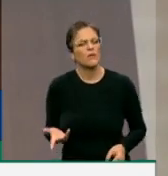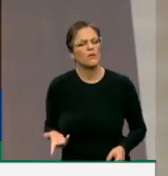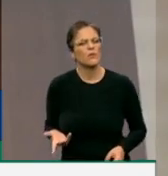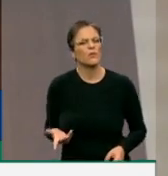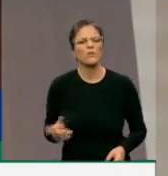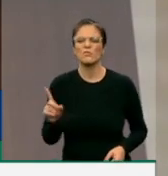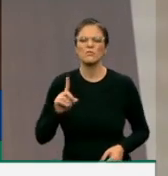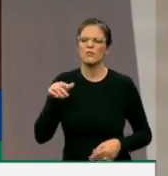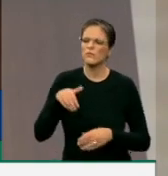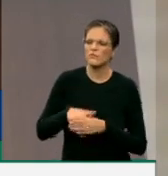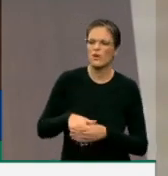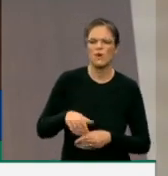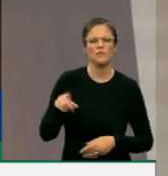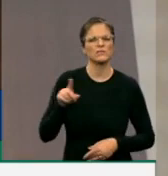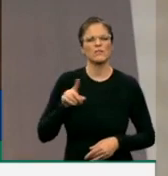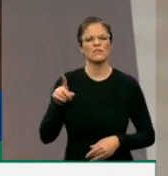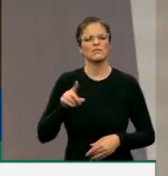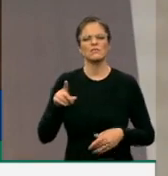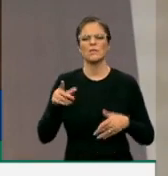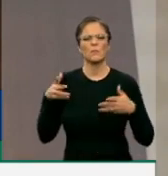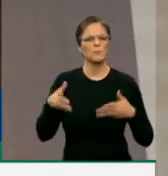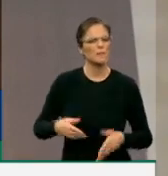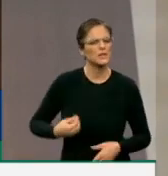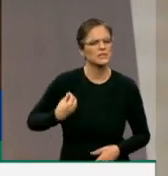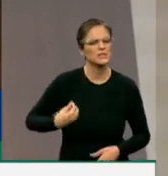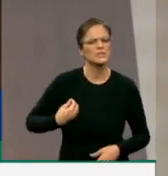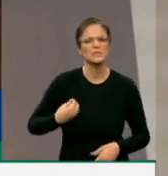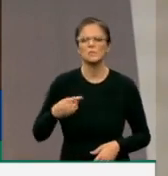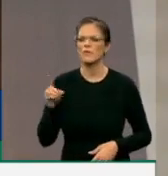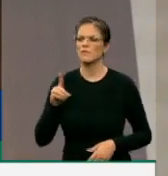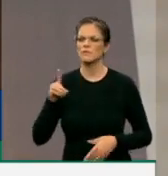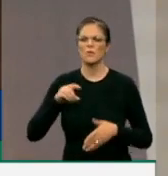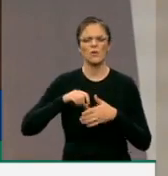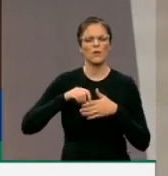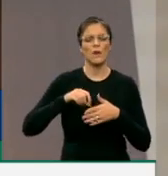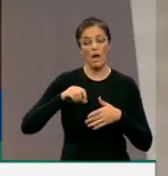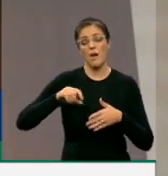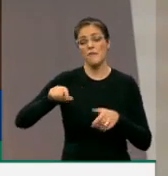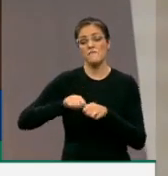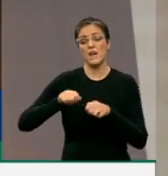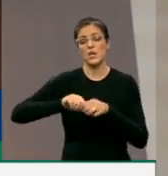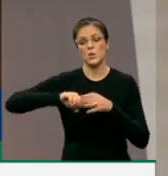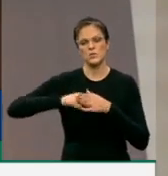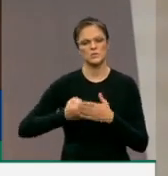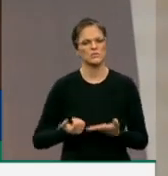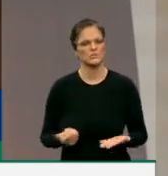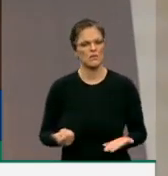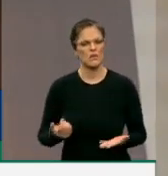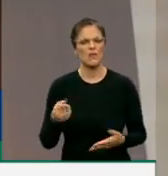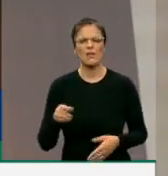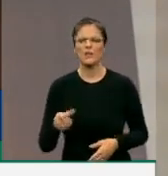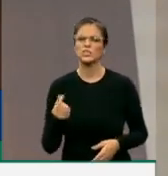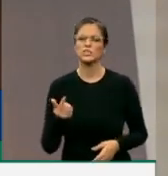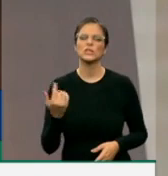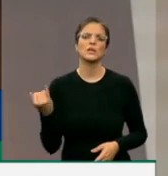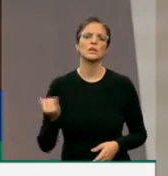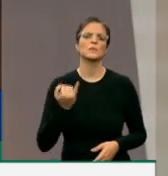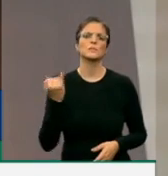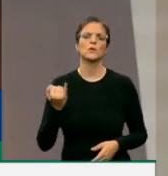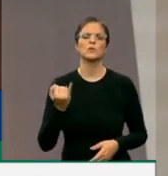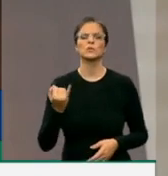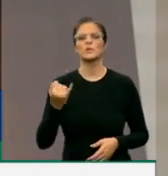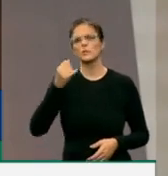Mais do que isso, esse recurso faz chegar em municípios mais pobres, mesmo em municípios pobres com estados mais ricos.